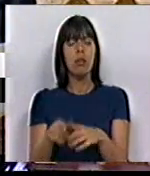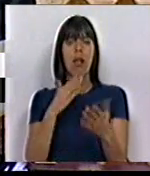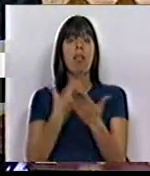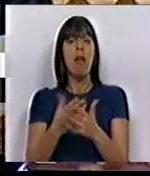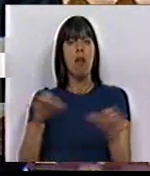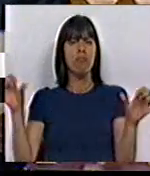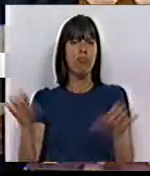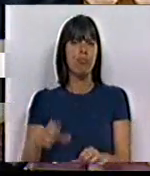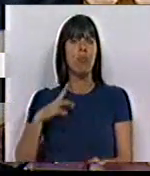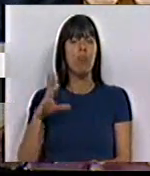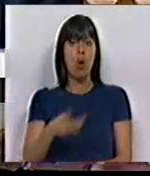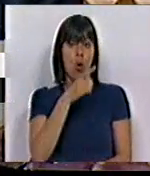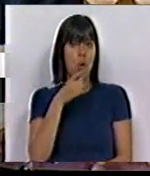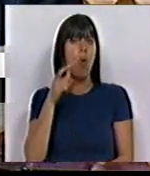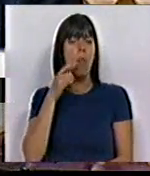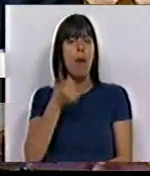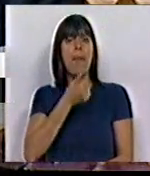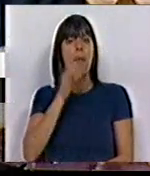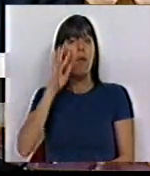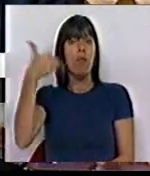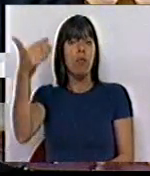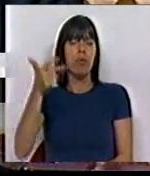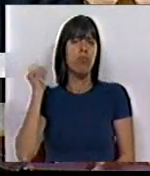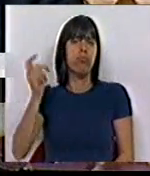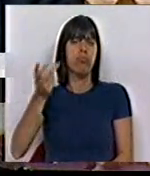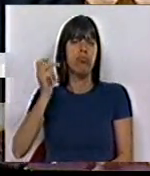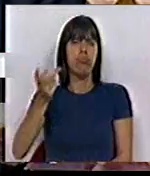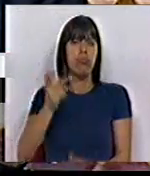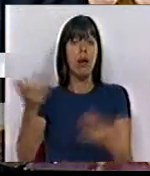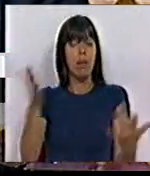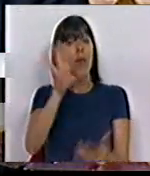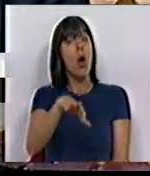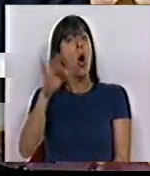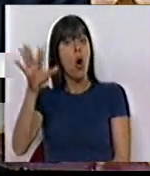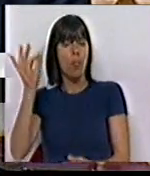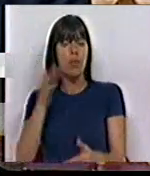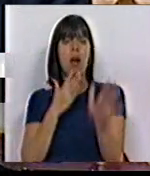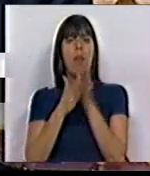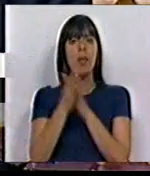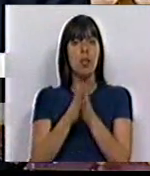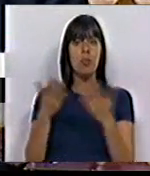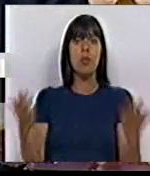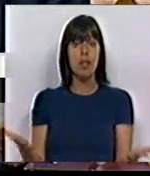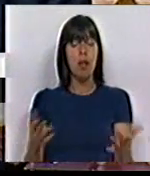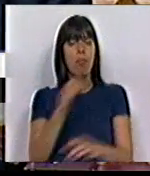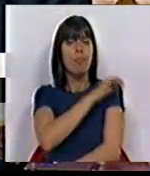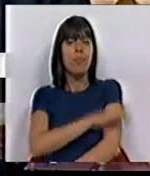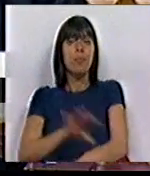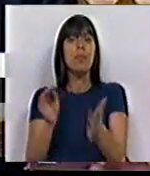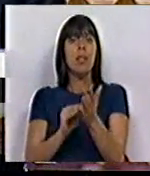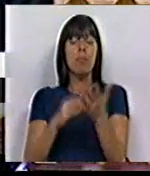afunda Portugal e compromete o seu futuro por muitas décadas. Uma opção pela exploração, o